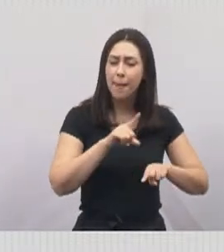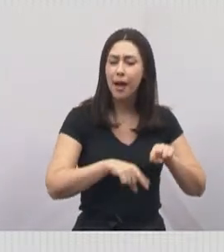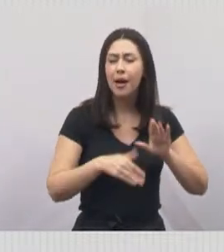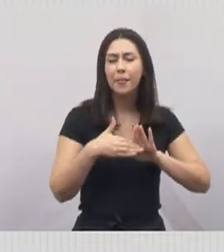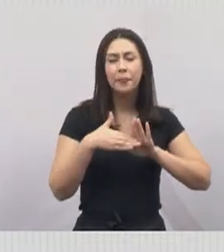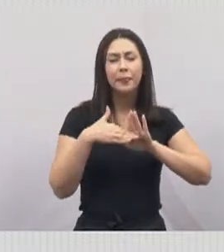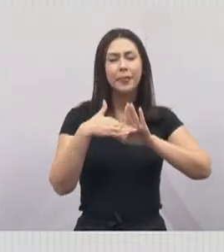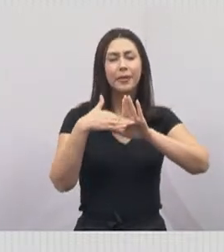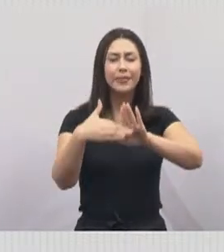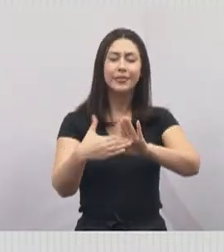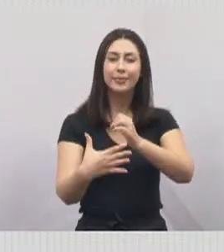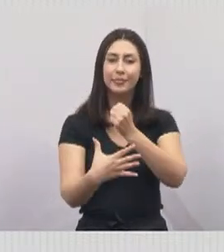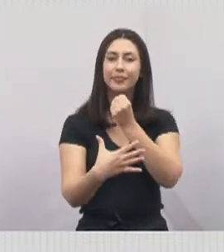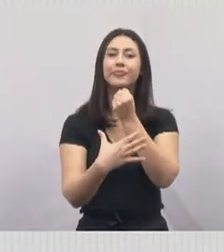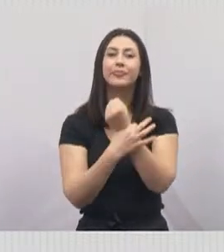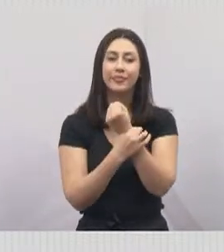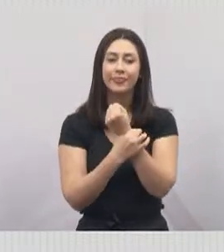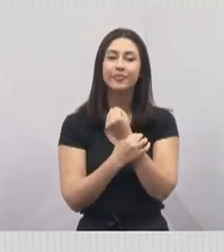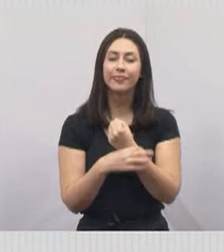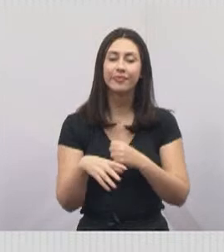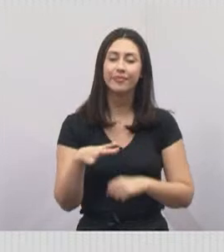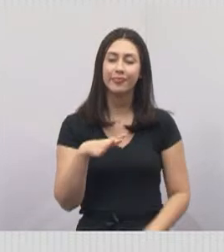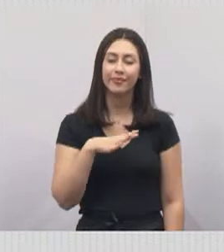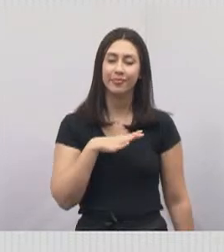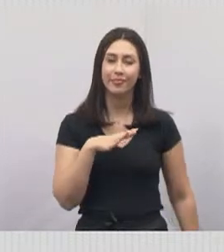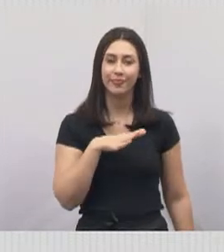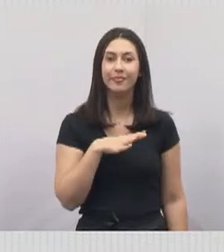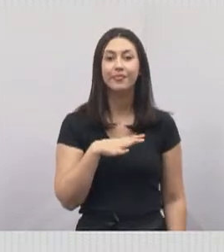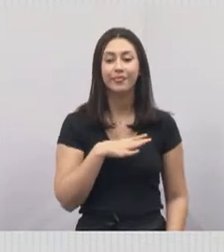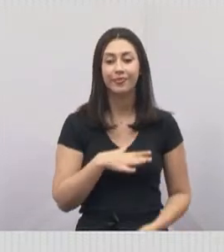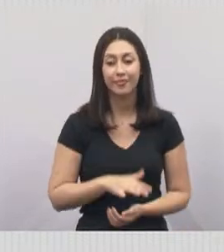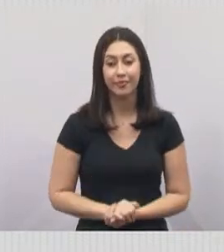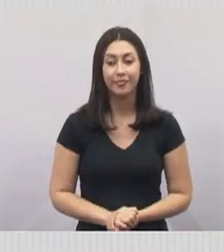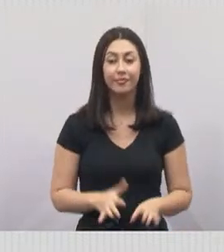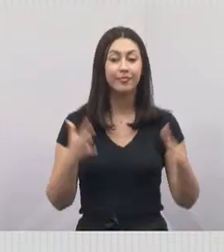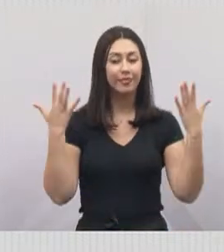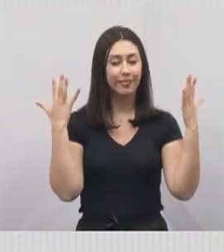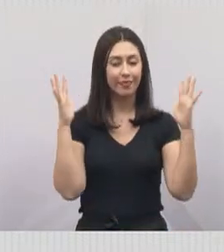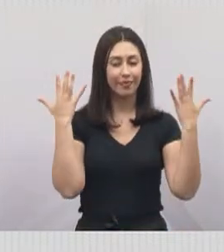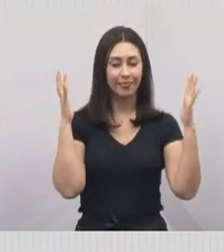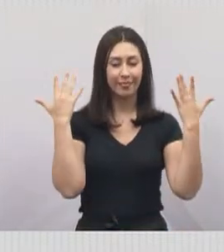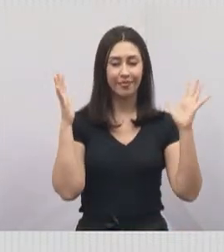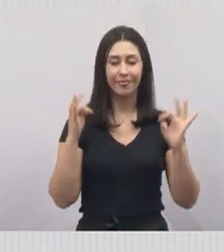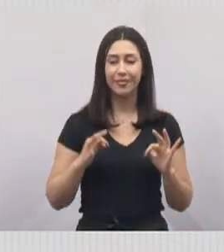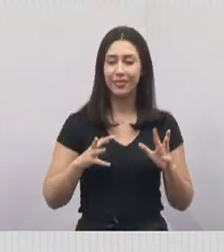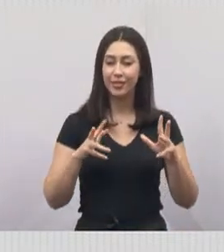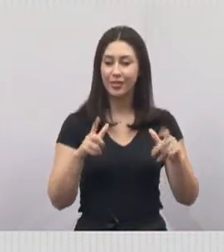e nos ajudar na segurança do nosso município. Parabéns a todos.